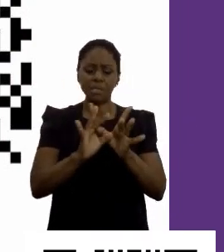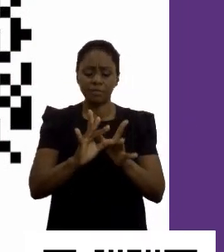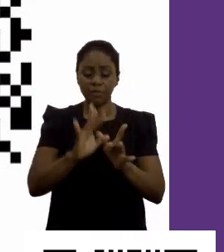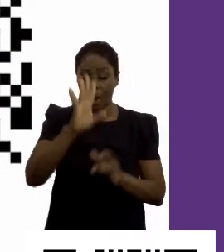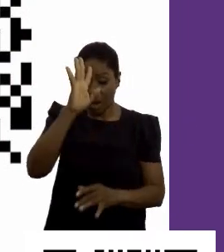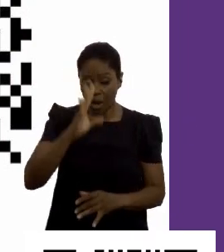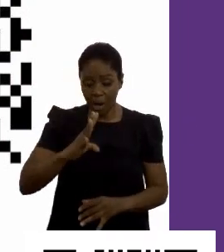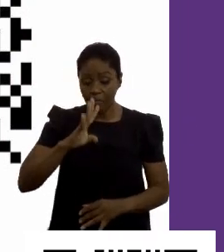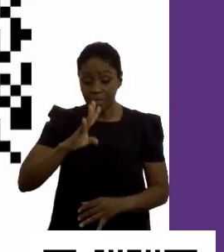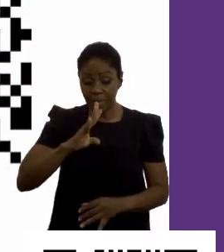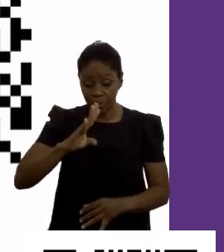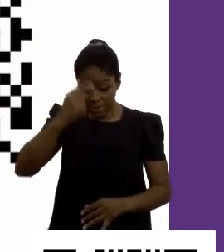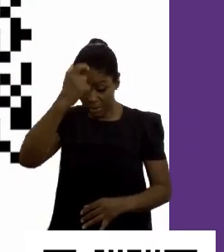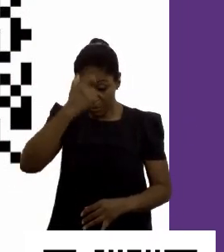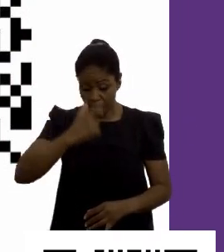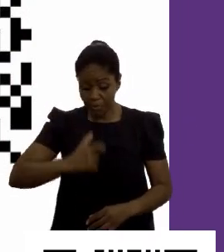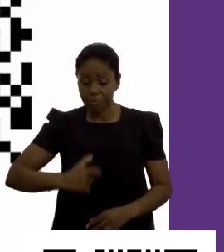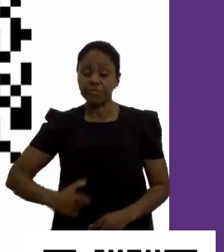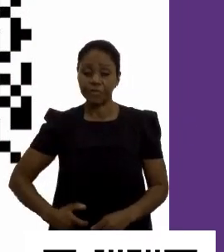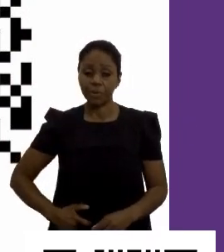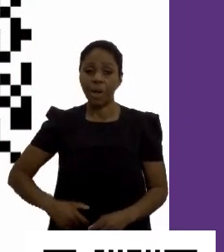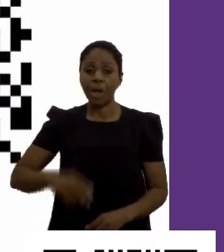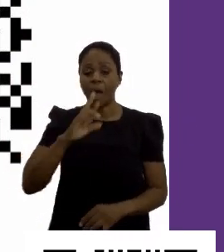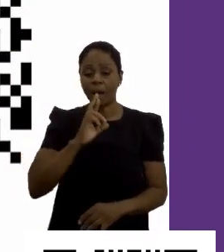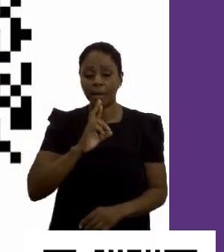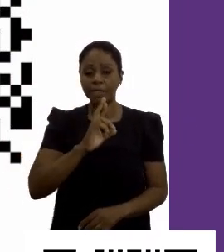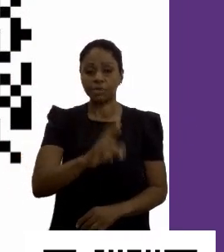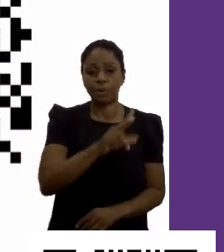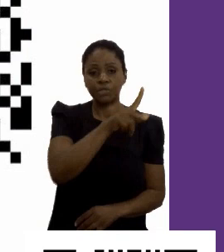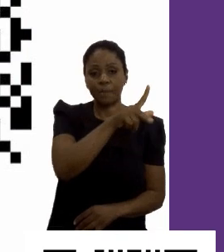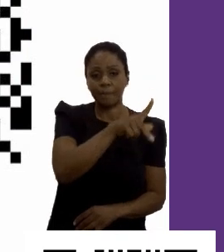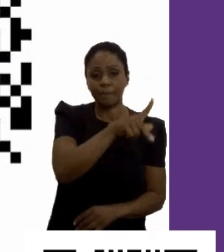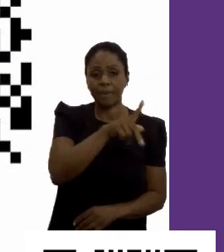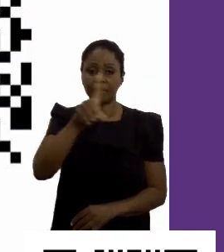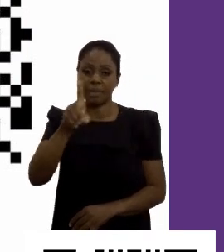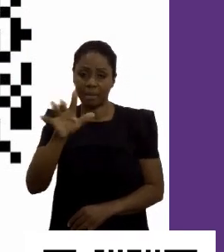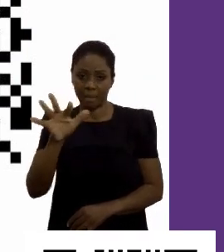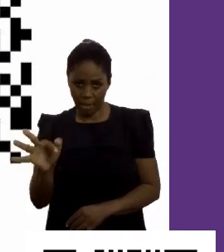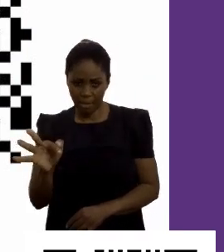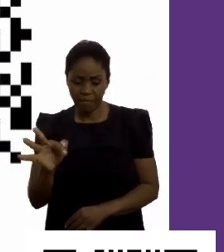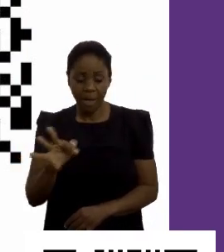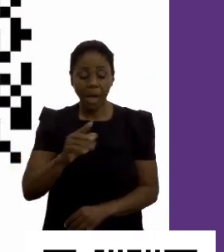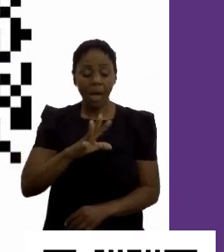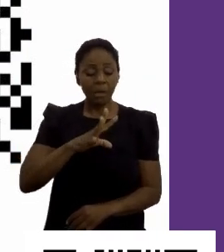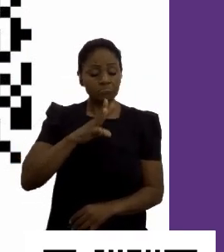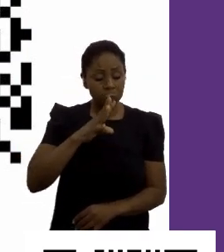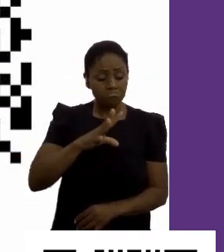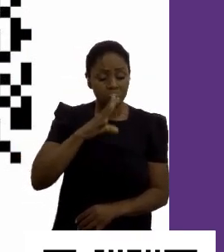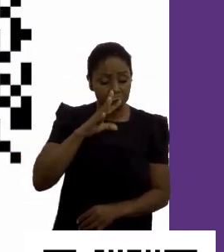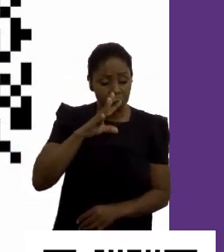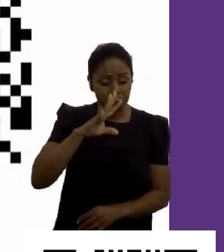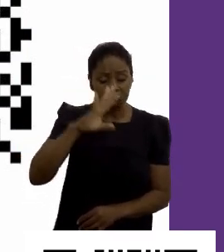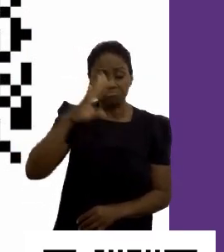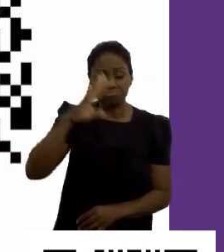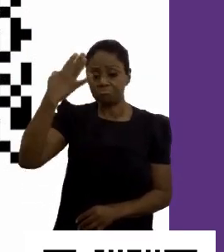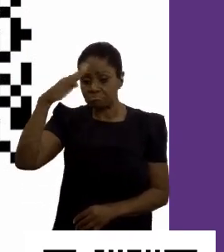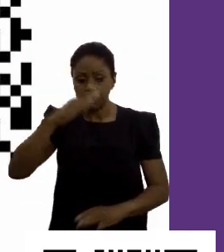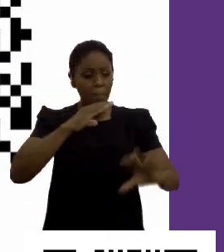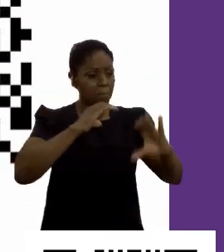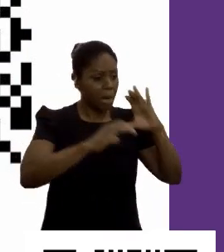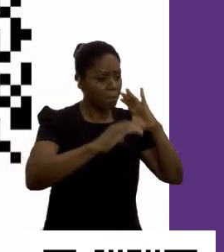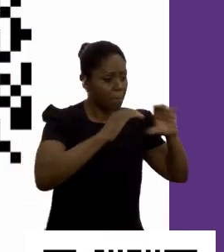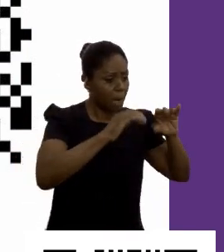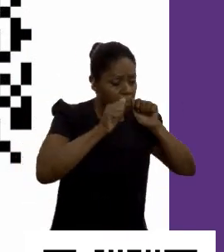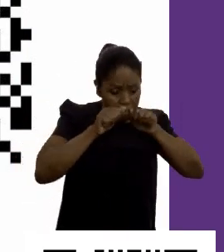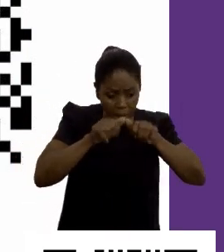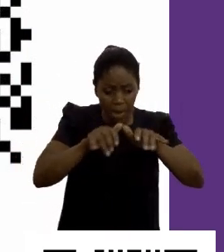comportamental. Vai receber o resultado em PDF, tá? E é bem legal aí que vocês conheçam, entendam, né? Divulguem, comuniquem, falem com...